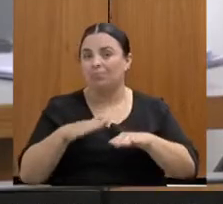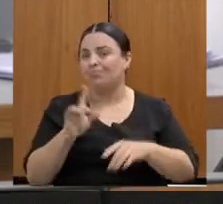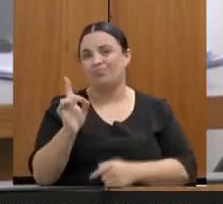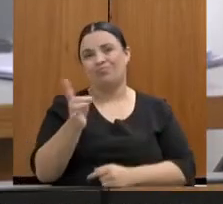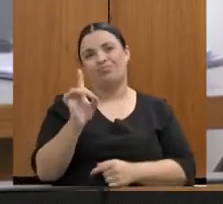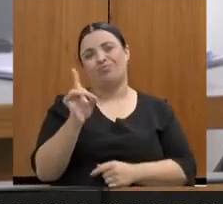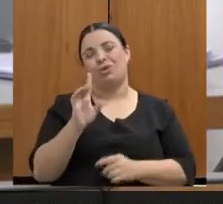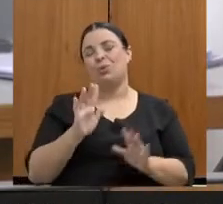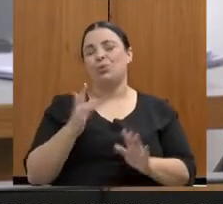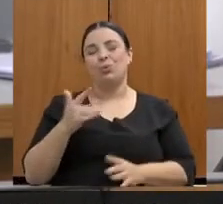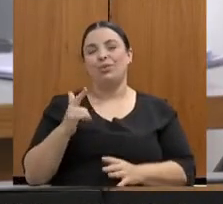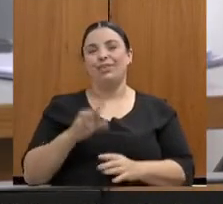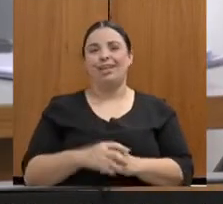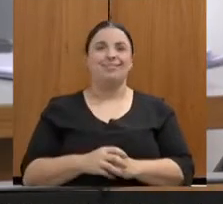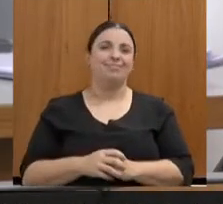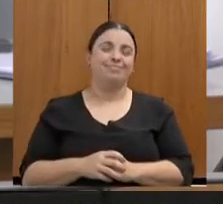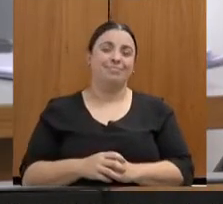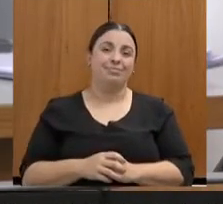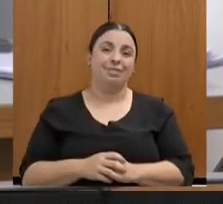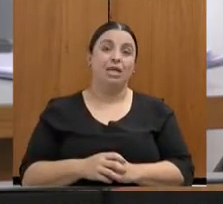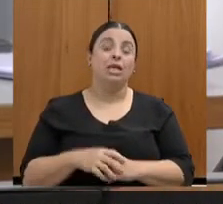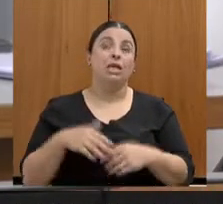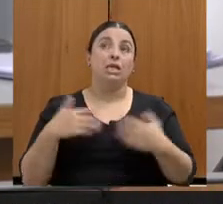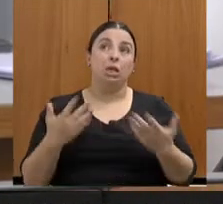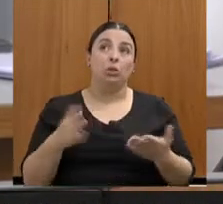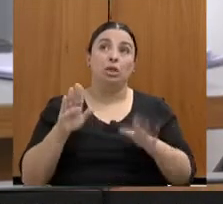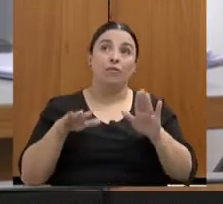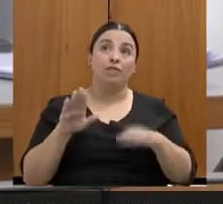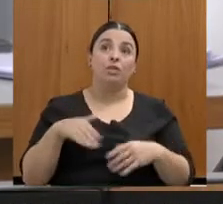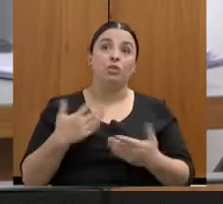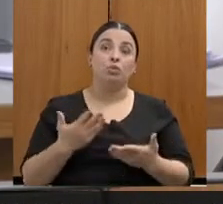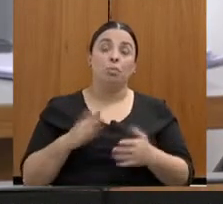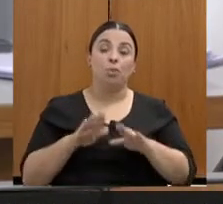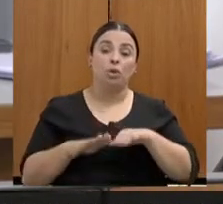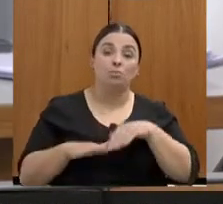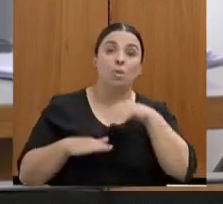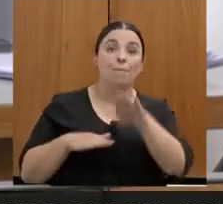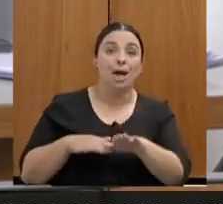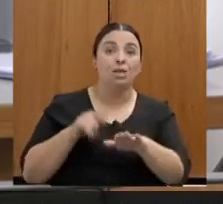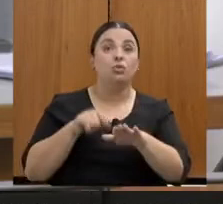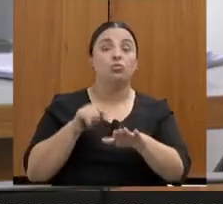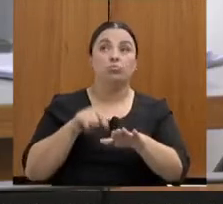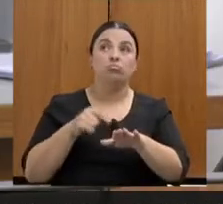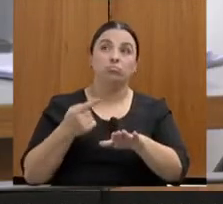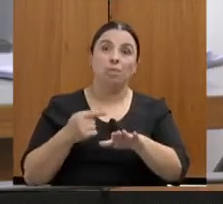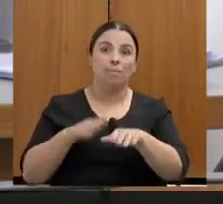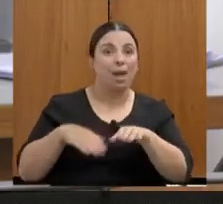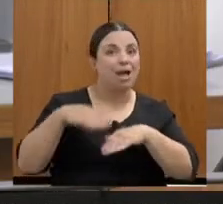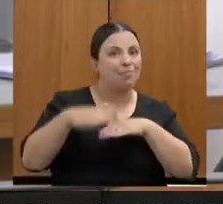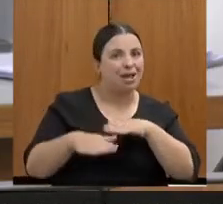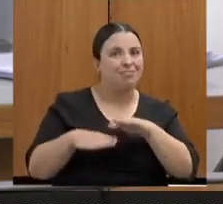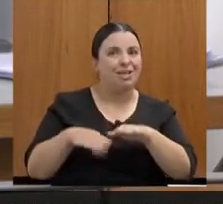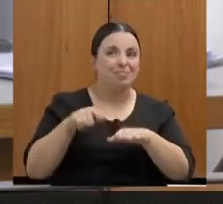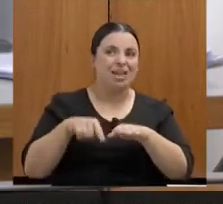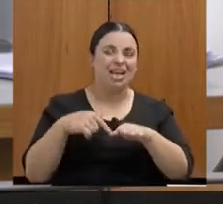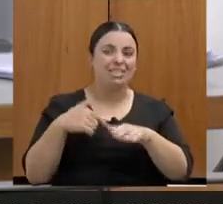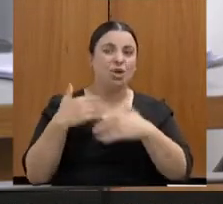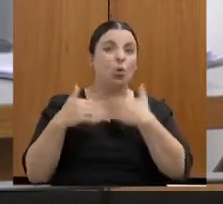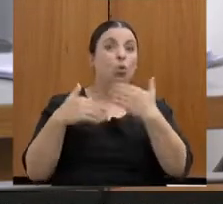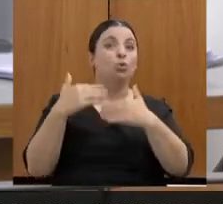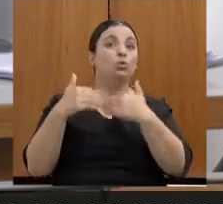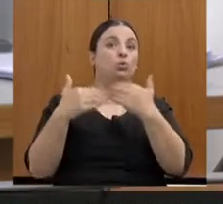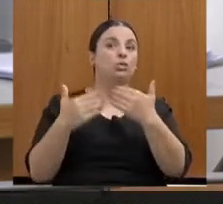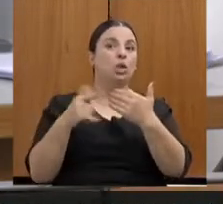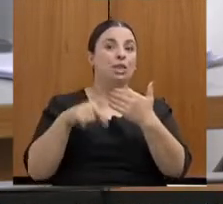É um próximo passo na construção dessa... Nessa construção, dessa